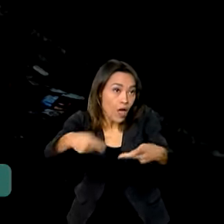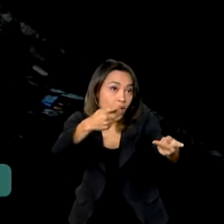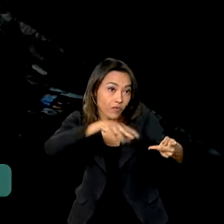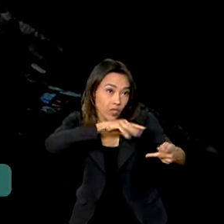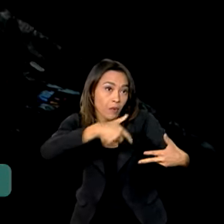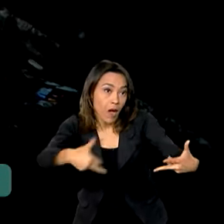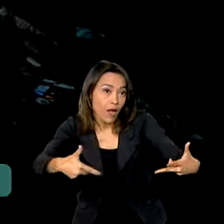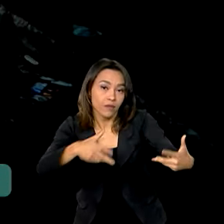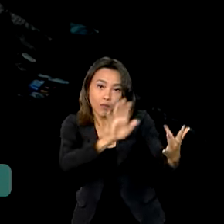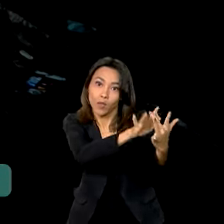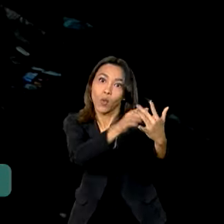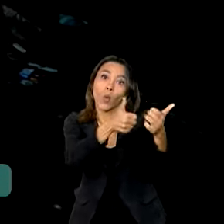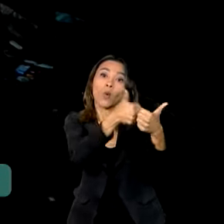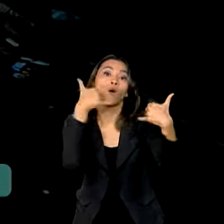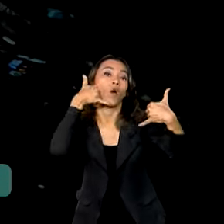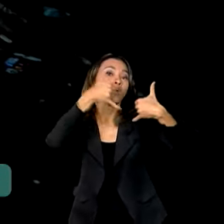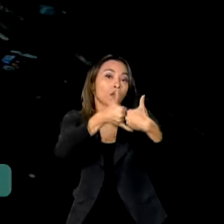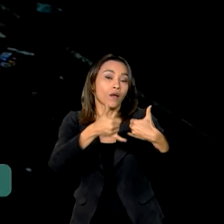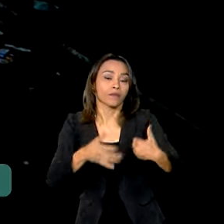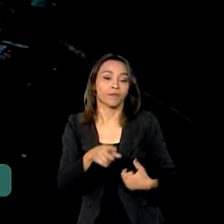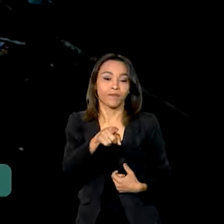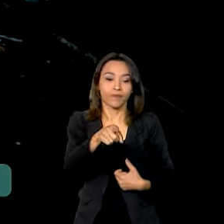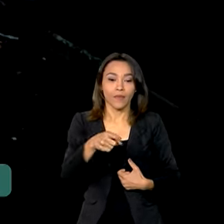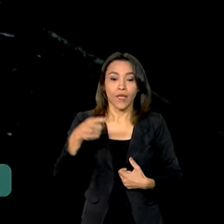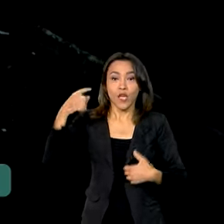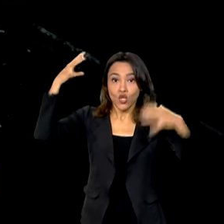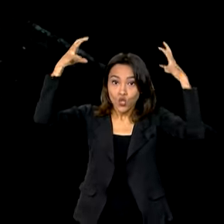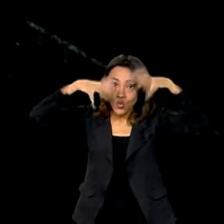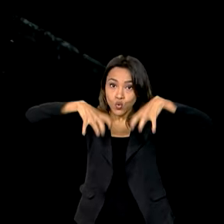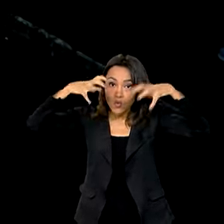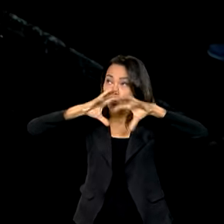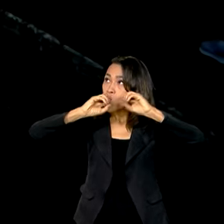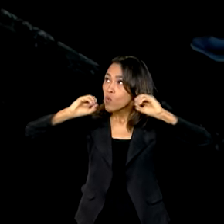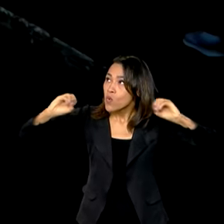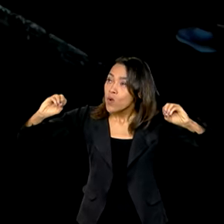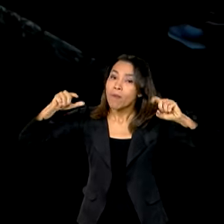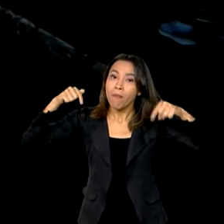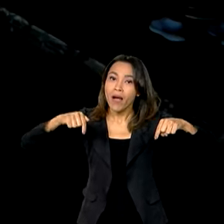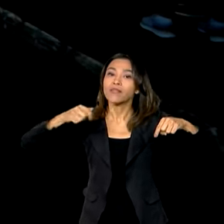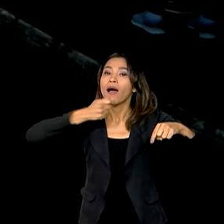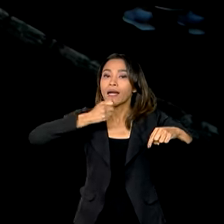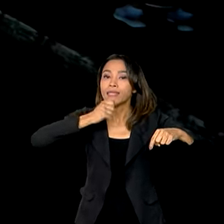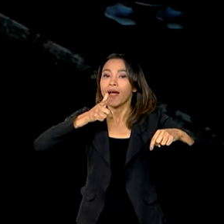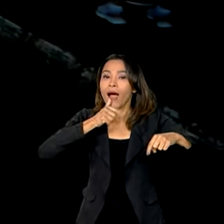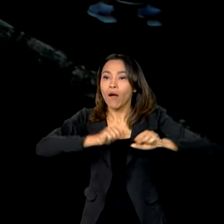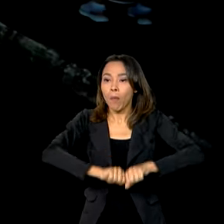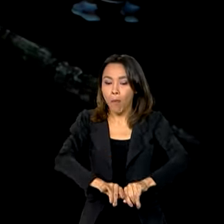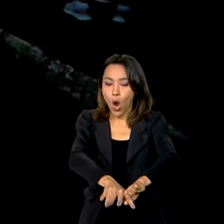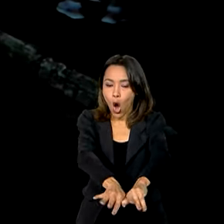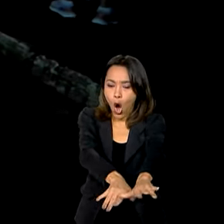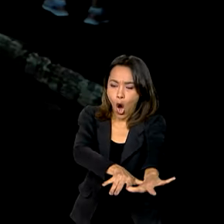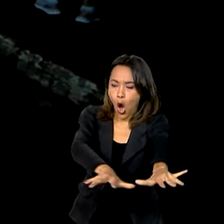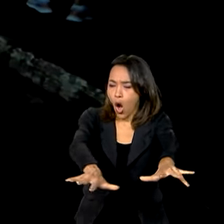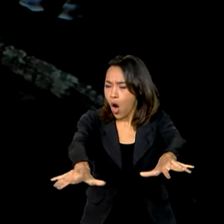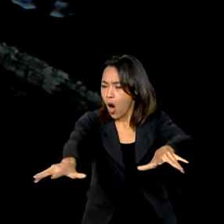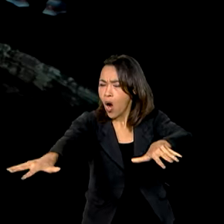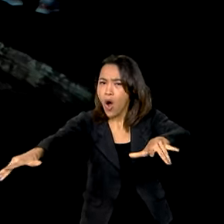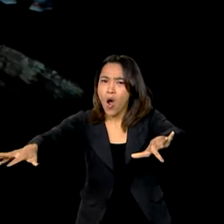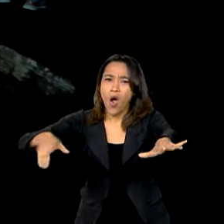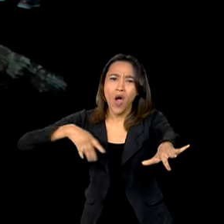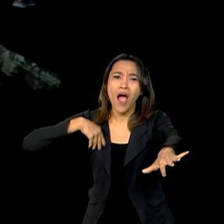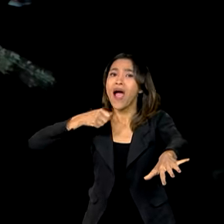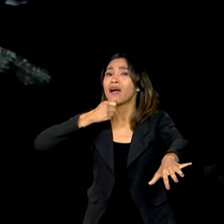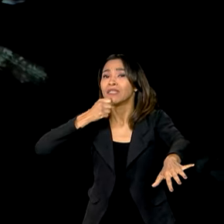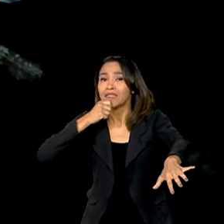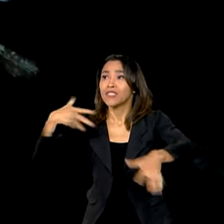Mesmo sem chuvas nos últimos dias em Porto Alegre, a água ainda avança em vários bairros da cidade. Não param de chegar pessoas que tiveram que